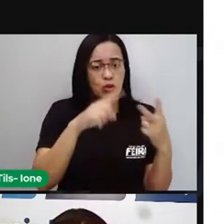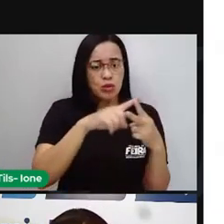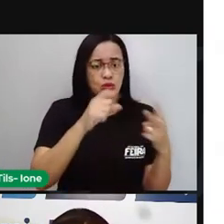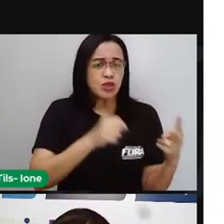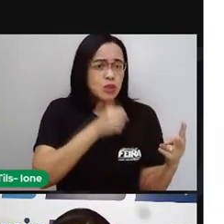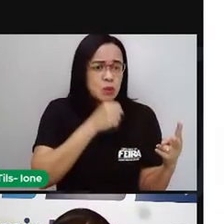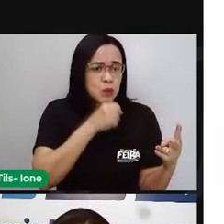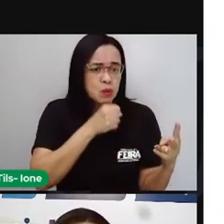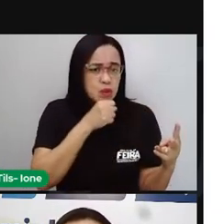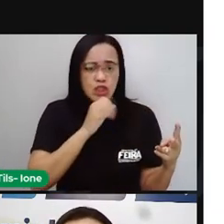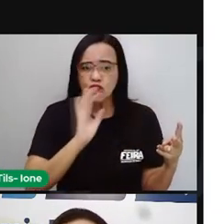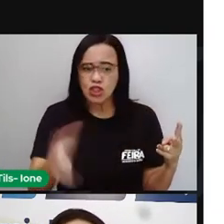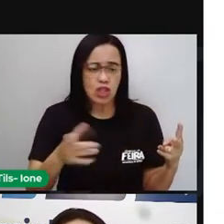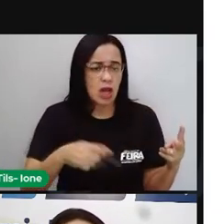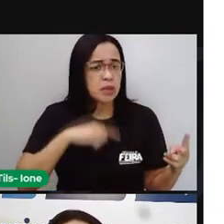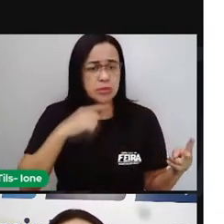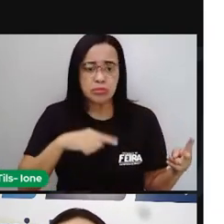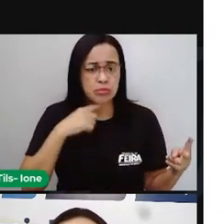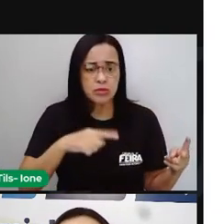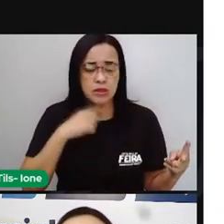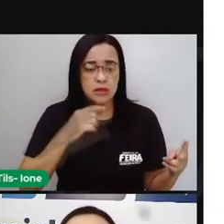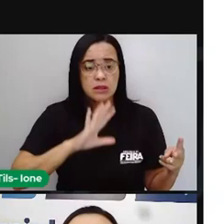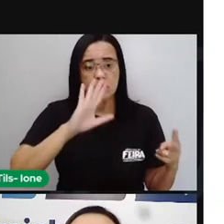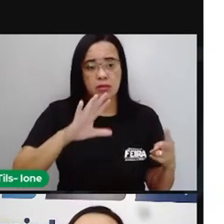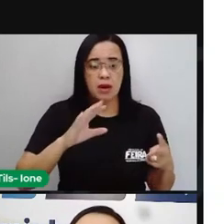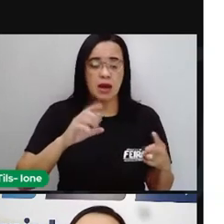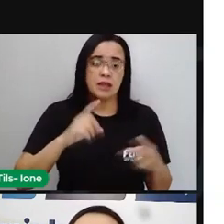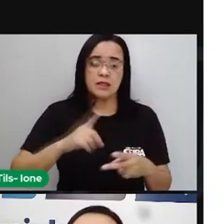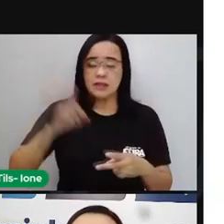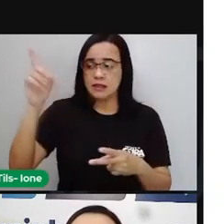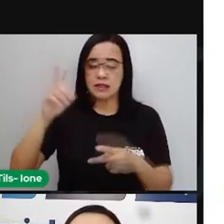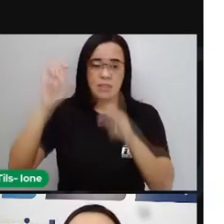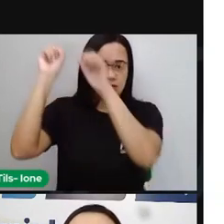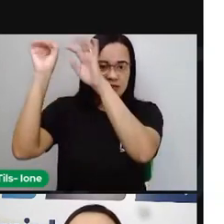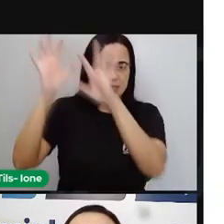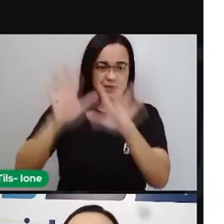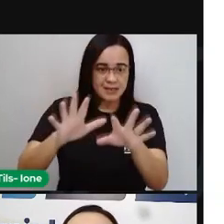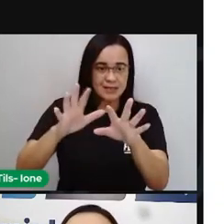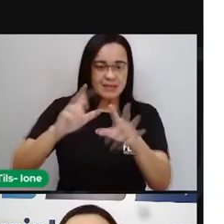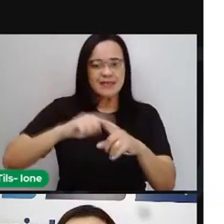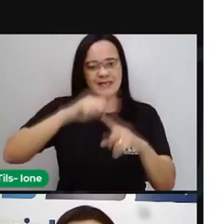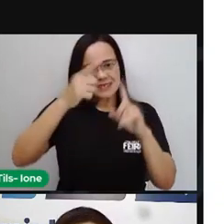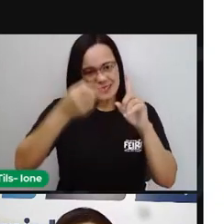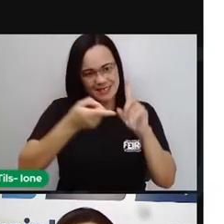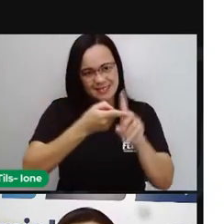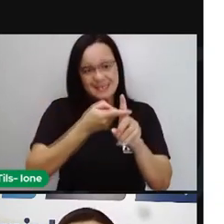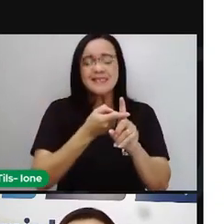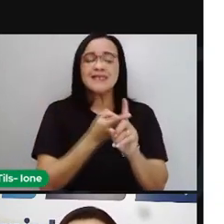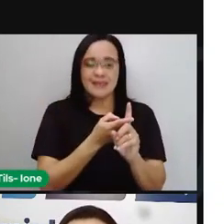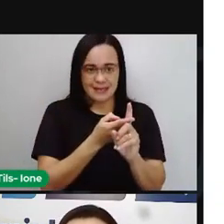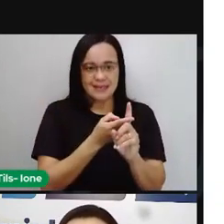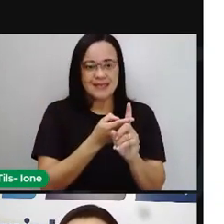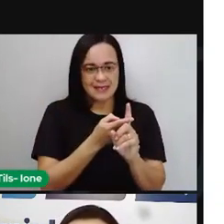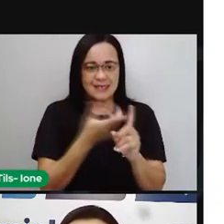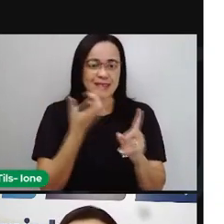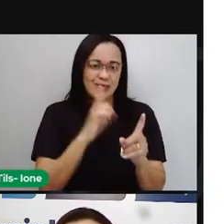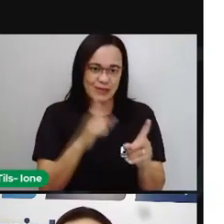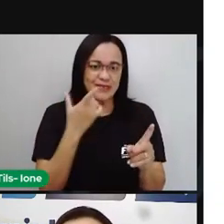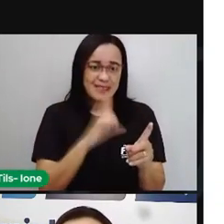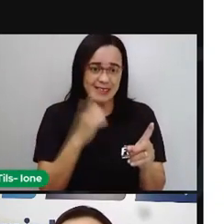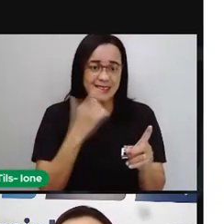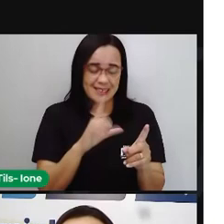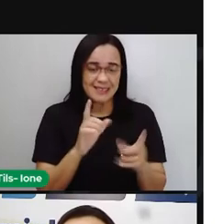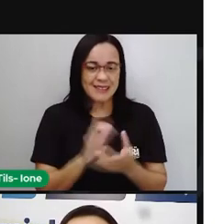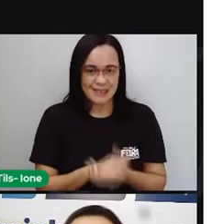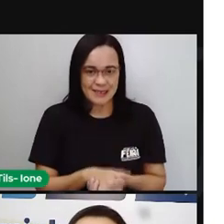estava grávida. E aí, esta criança, uma menina, teria sido batizada por Maria. Maria, não é?